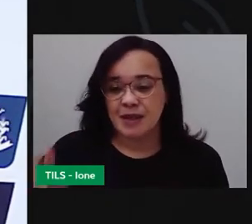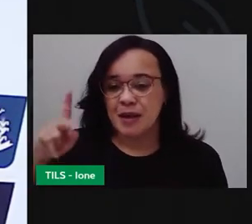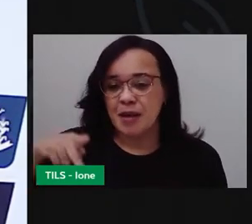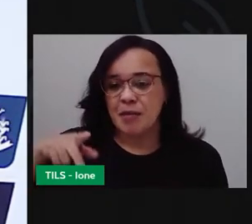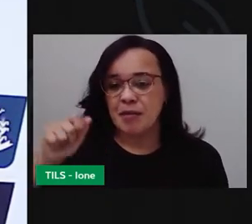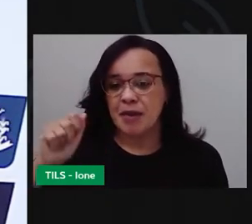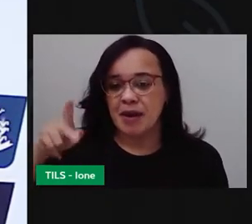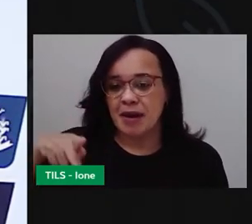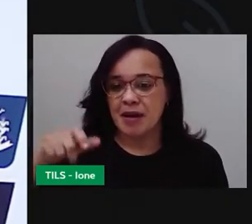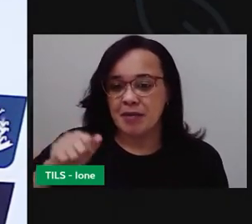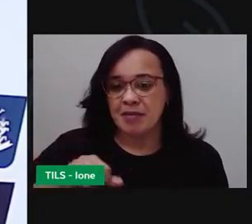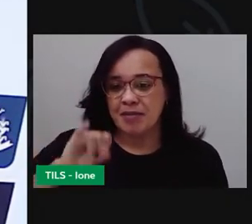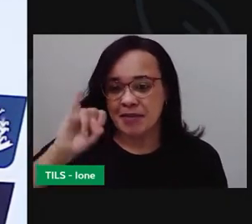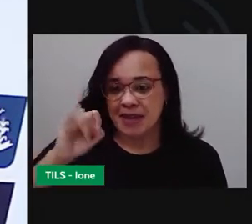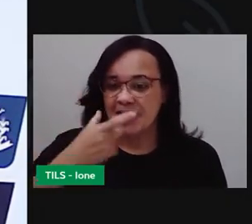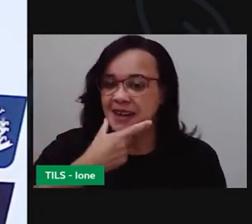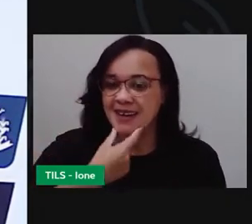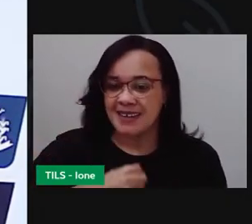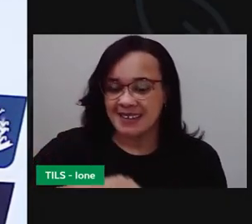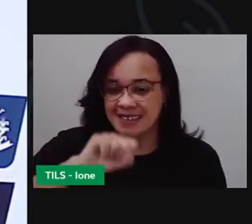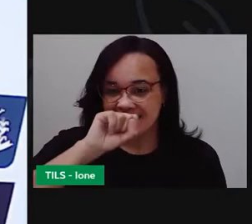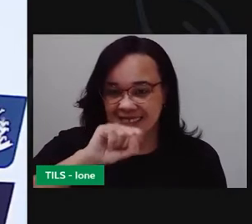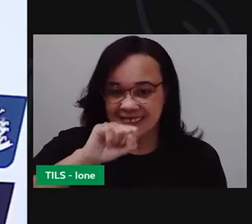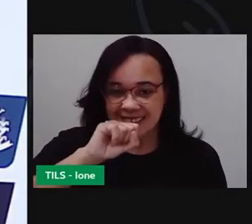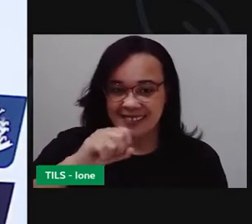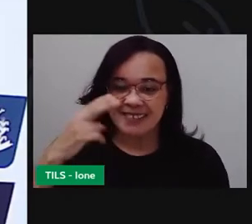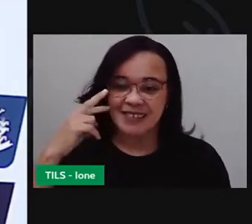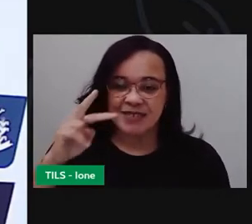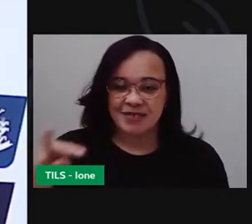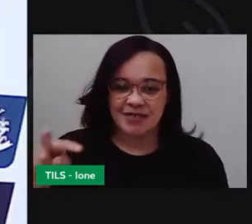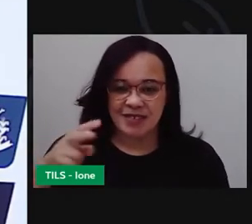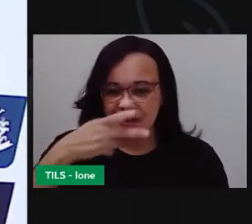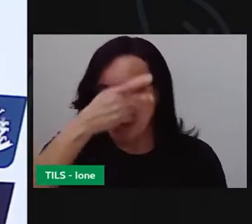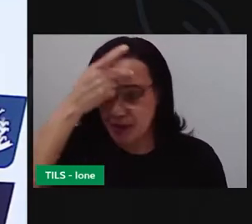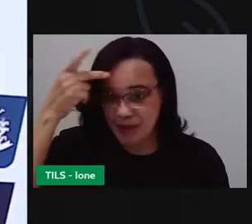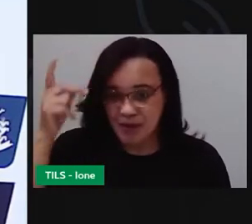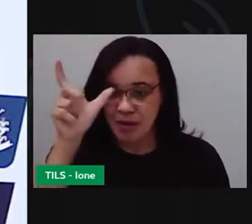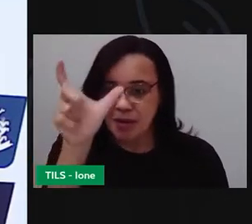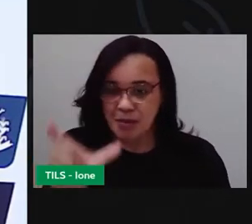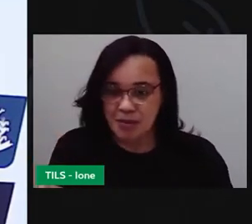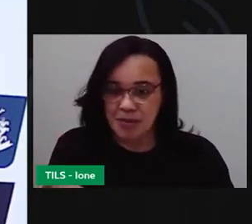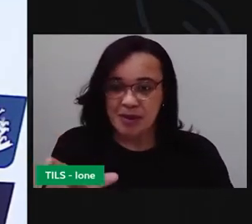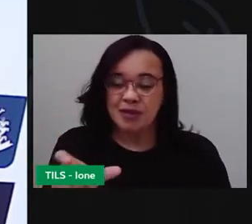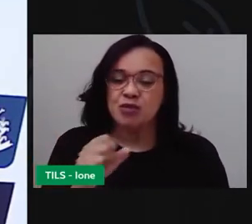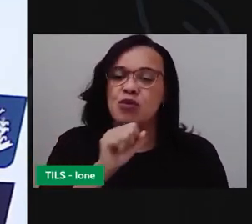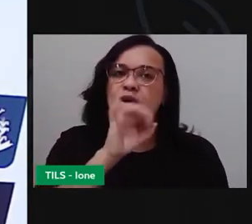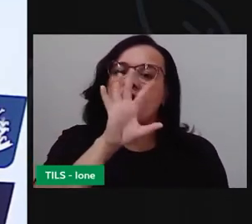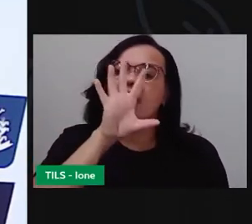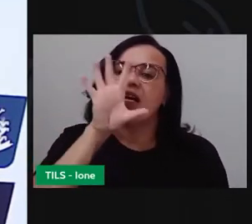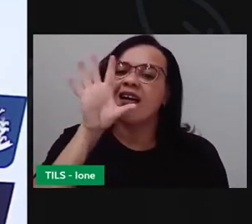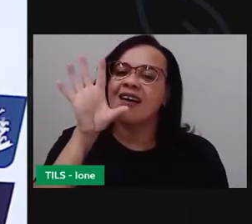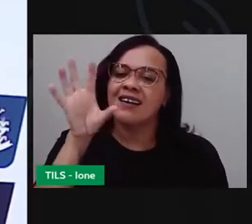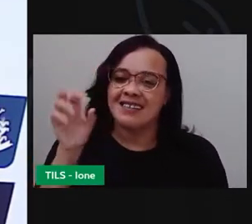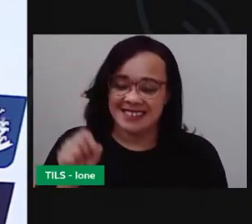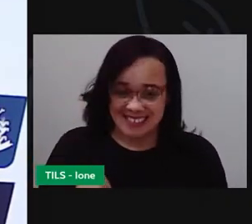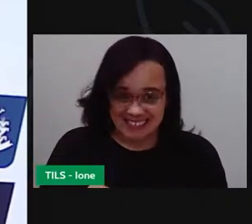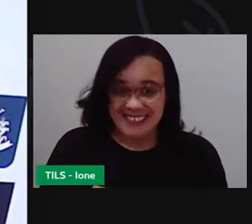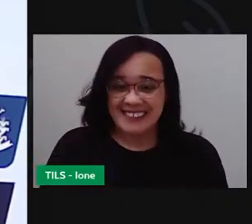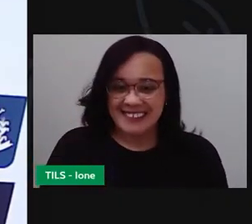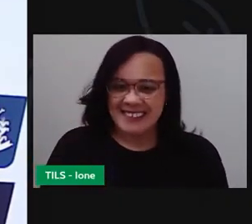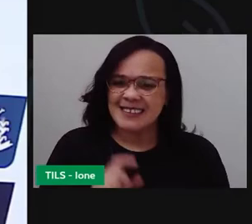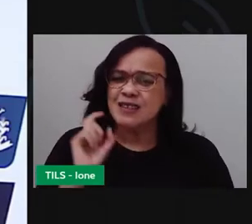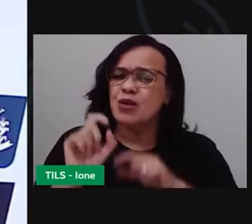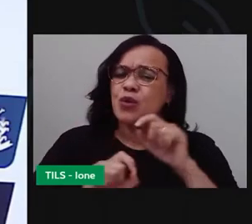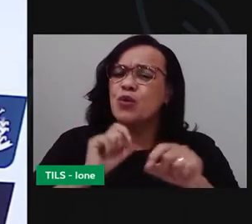Pela capa aqui, a gente está vendo uma pessoa abrindo a boca. O que vocês